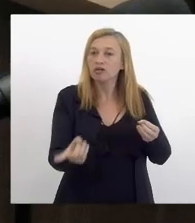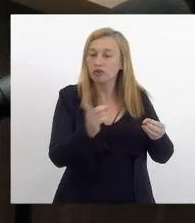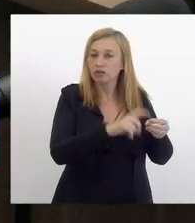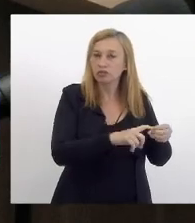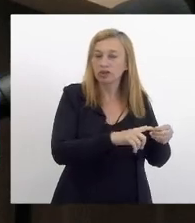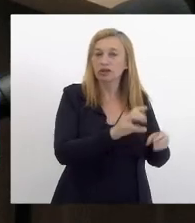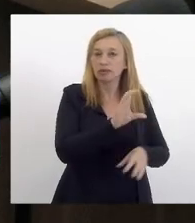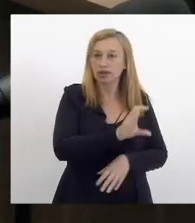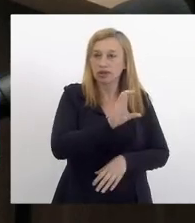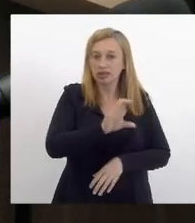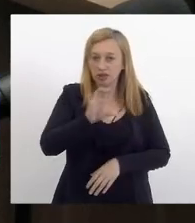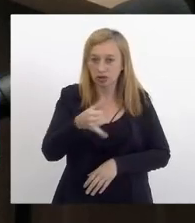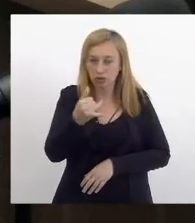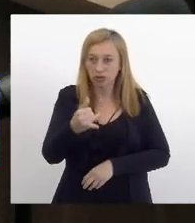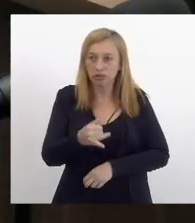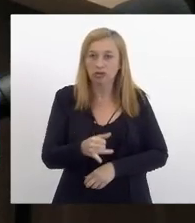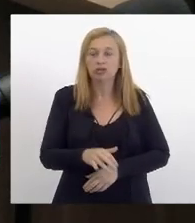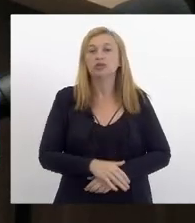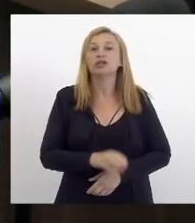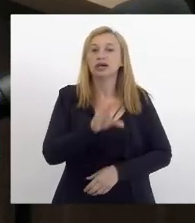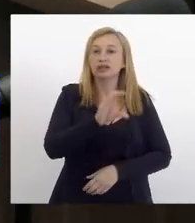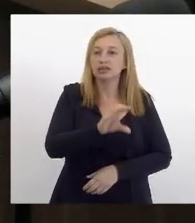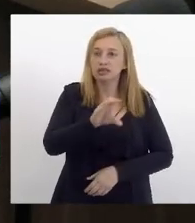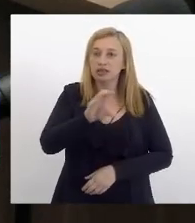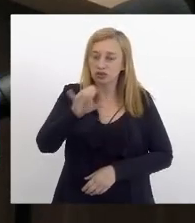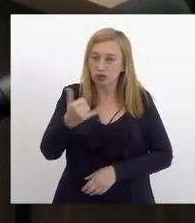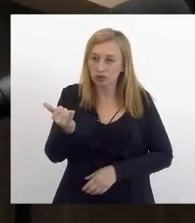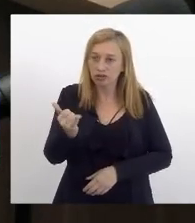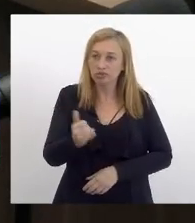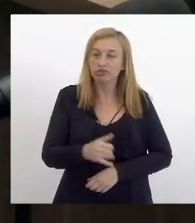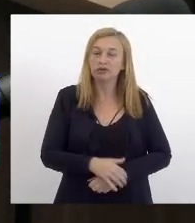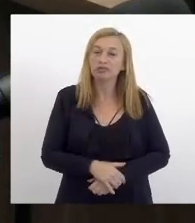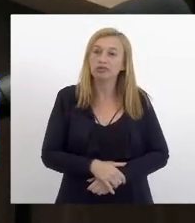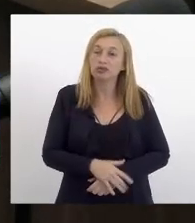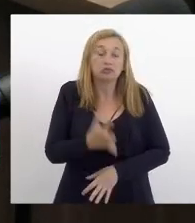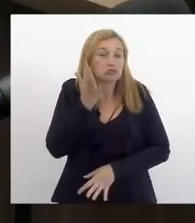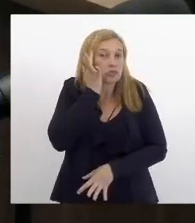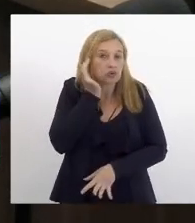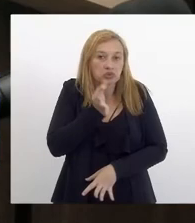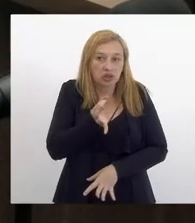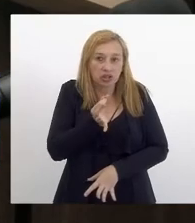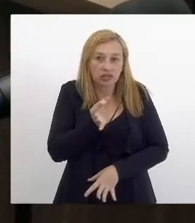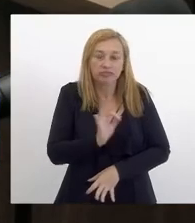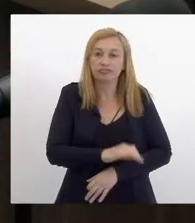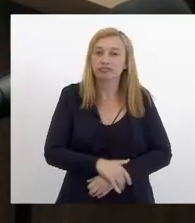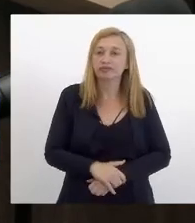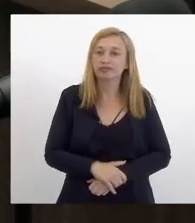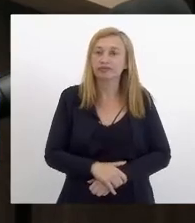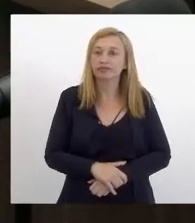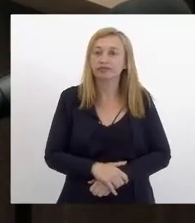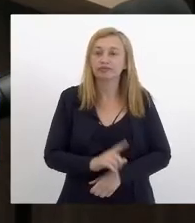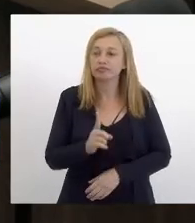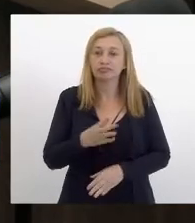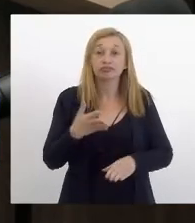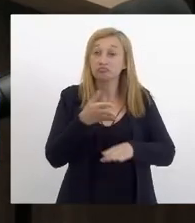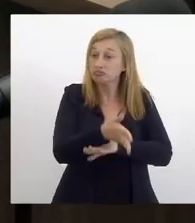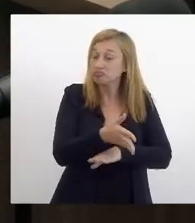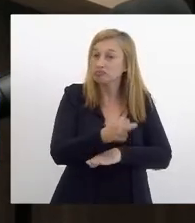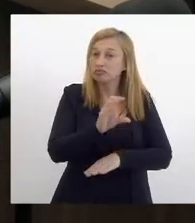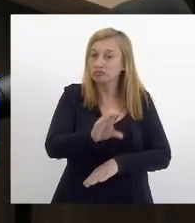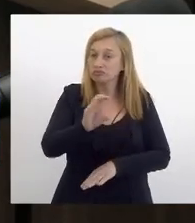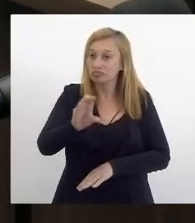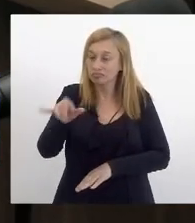CCJ a CCJ não sei porquê não chegou lá na